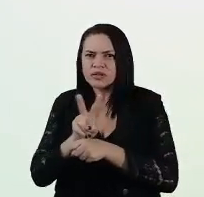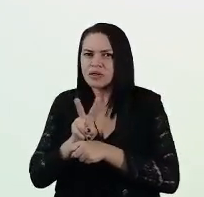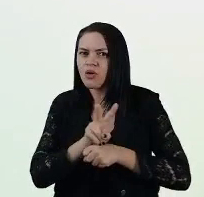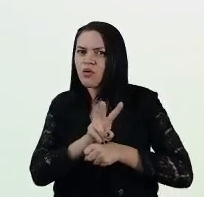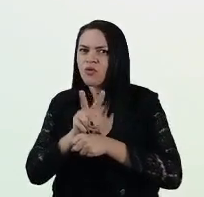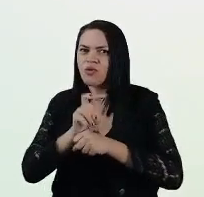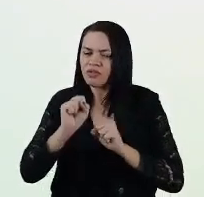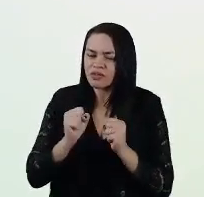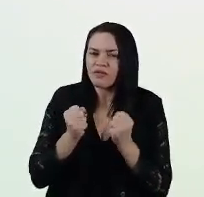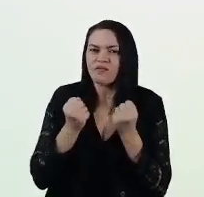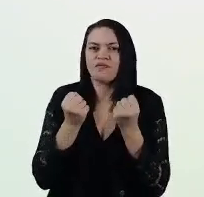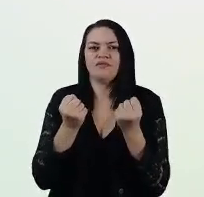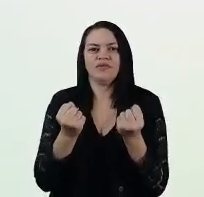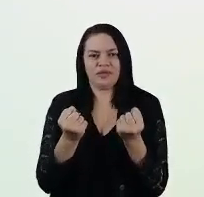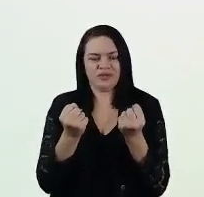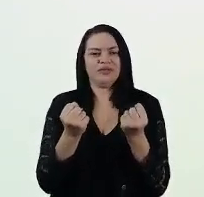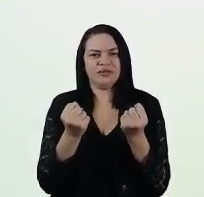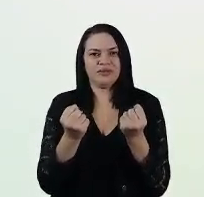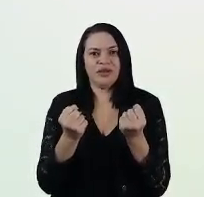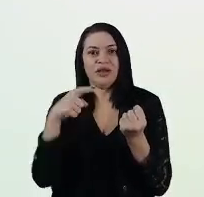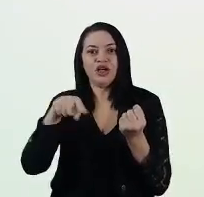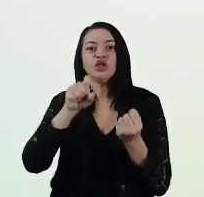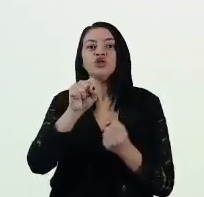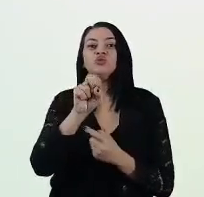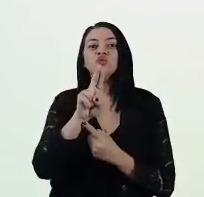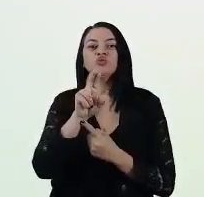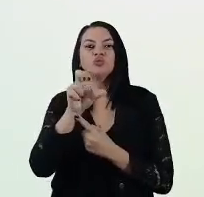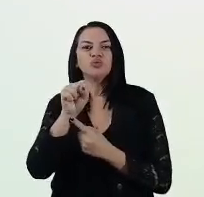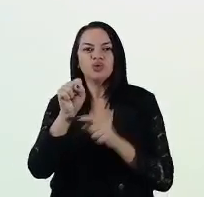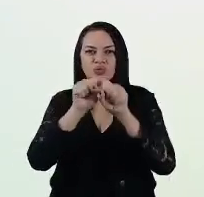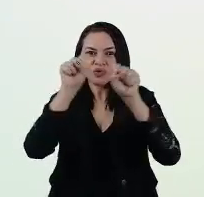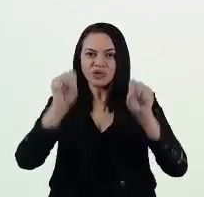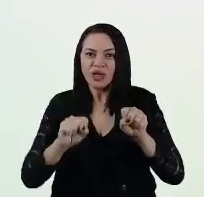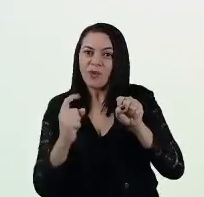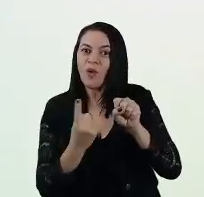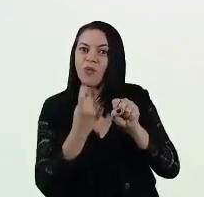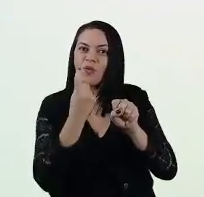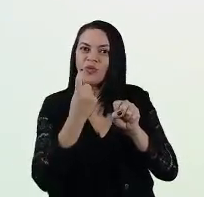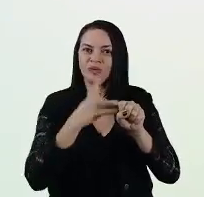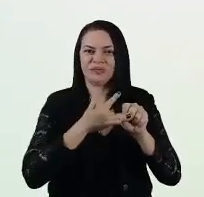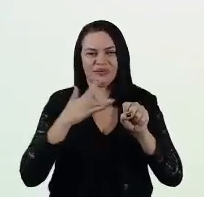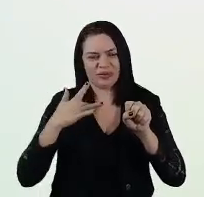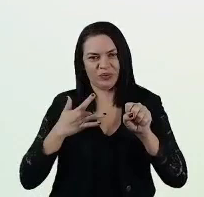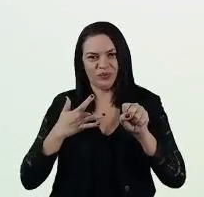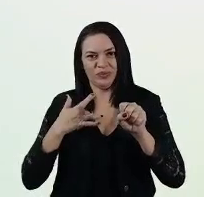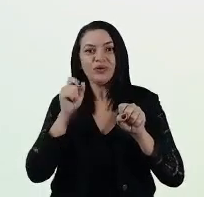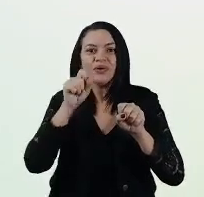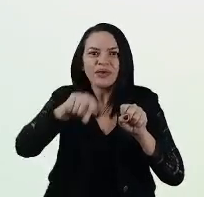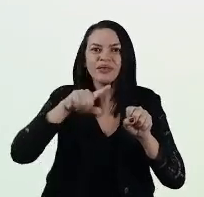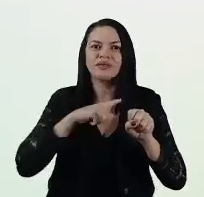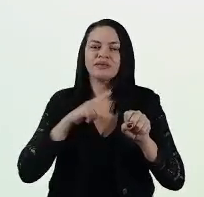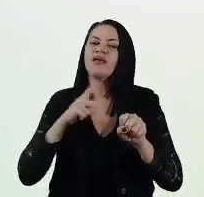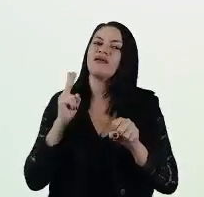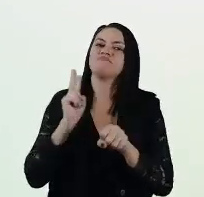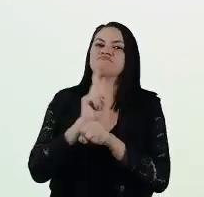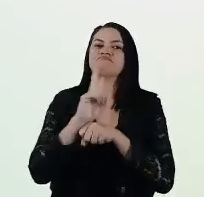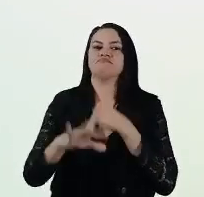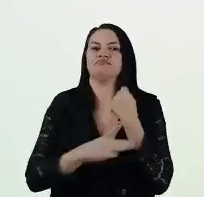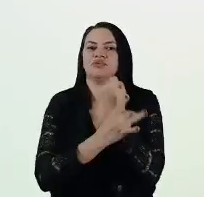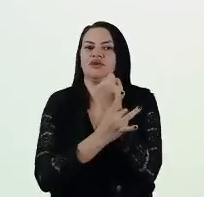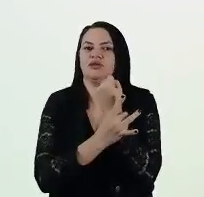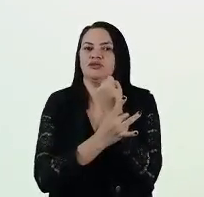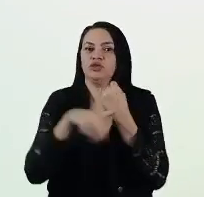e defesa do SUS, do Sistema Único de Saúde, que tem garantido,